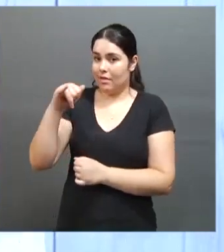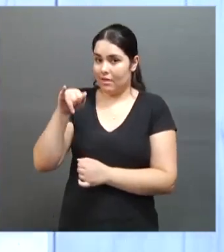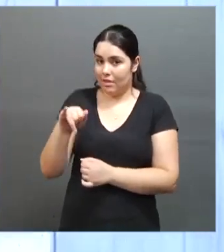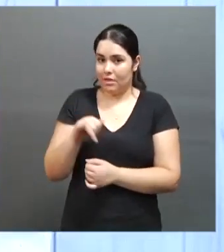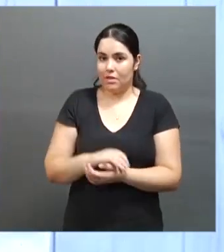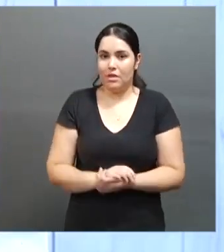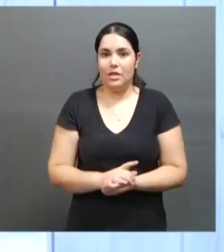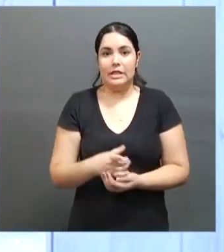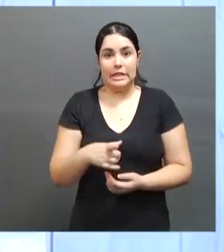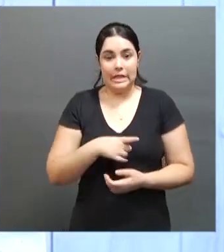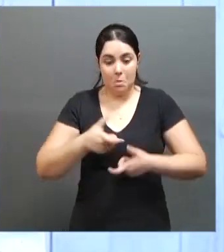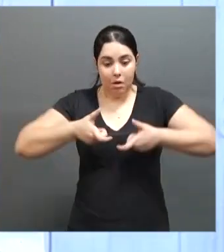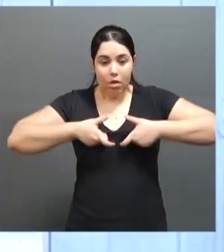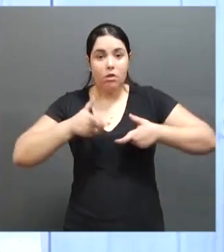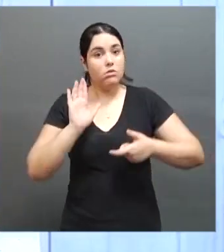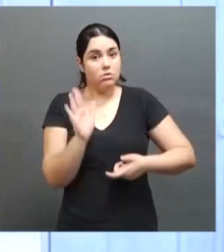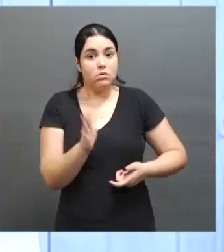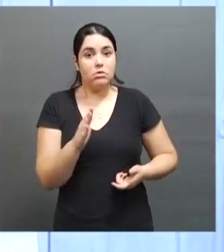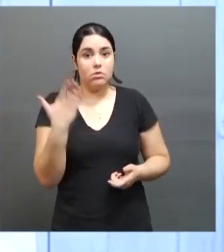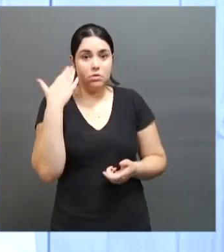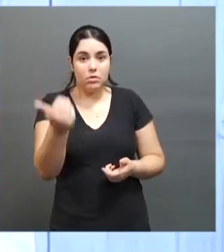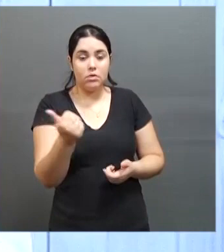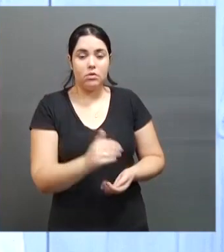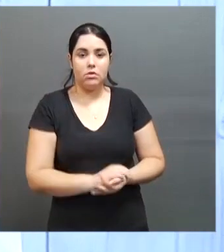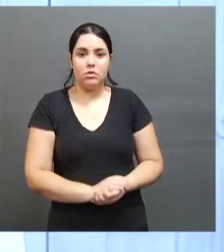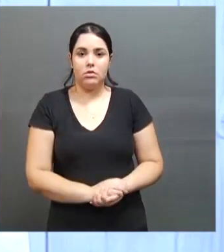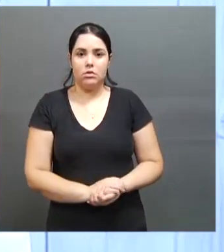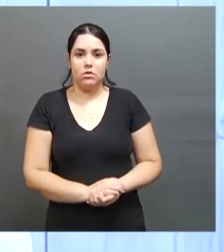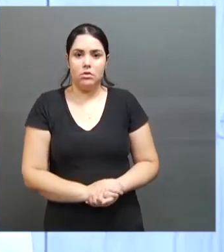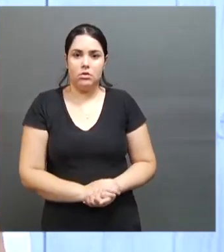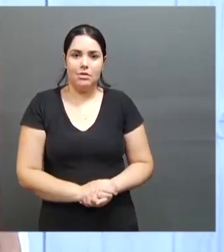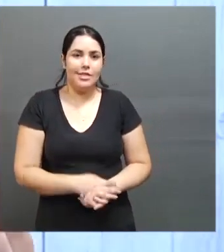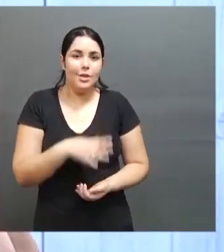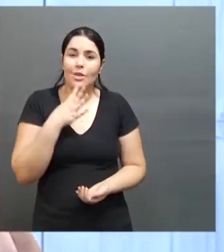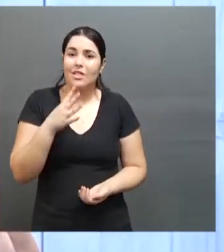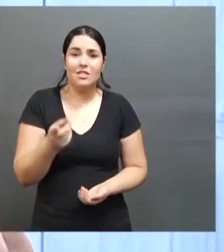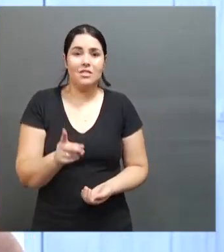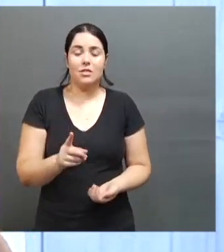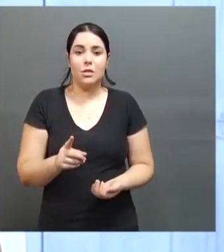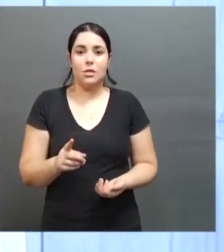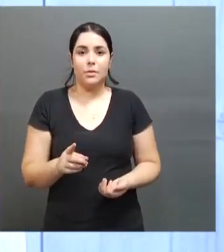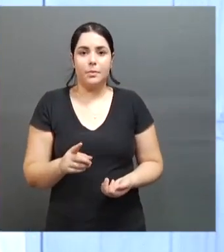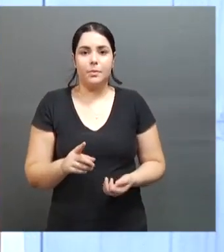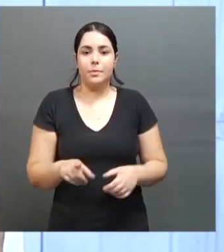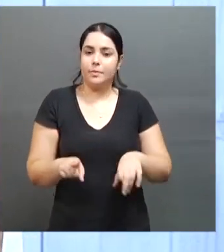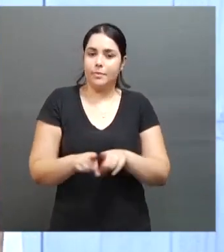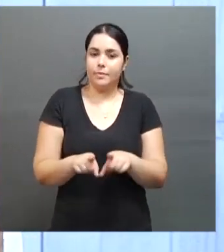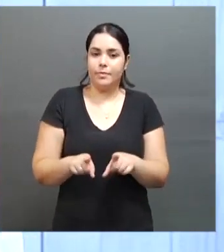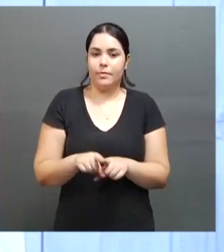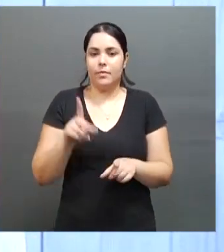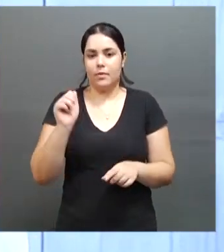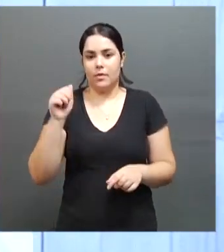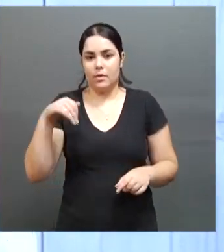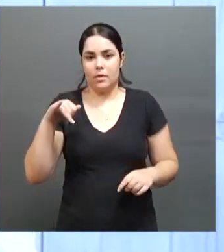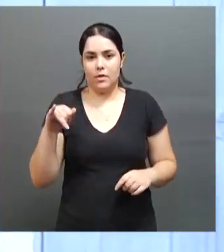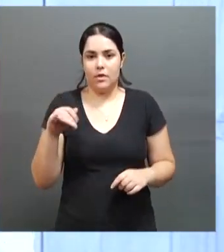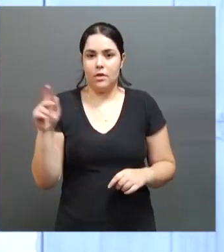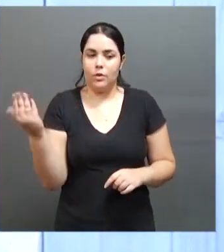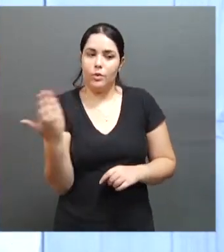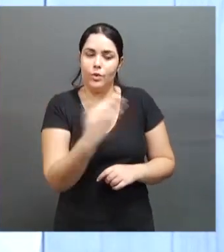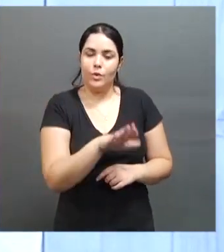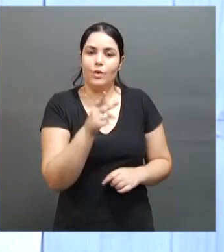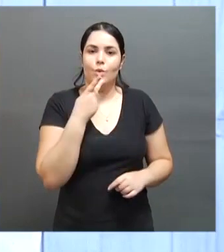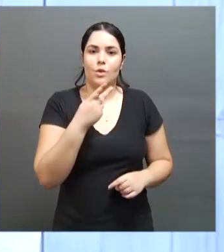-Americana e está aqui e a gente não conhece. E, coincidentemente, eu tinha levado a Dani para falar